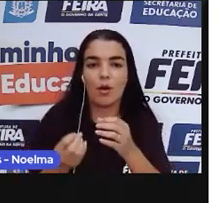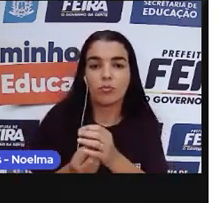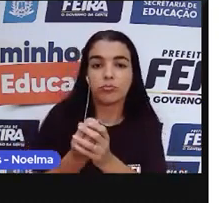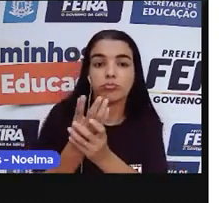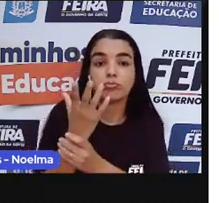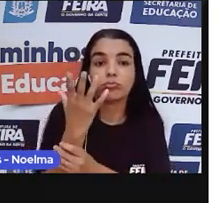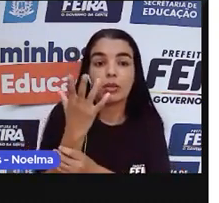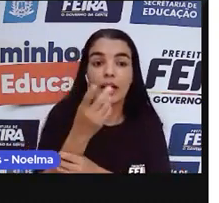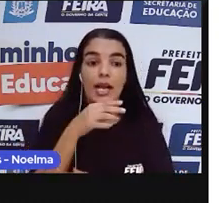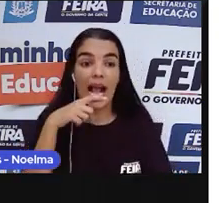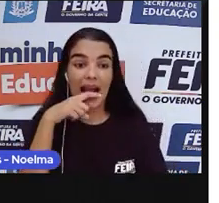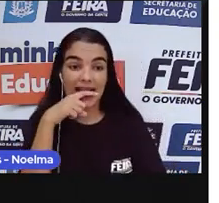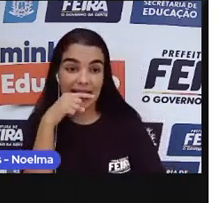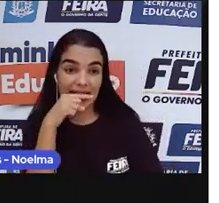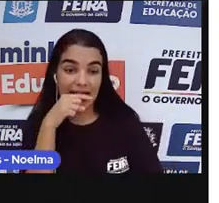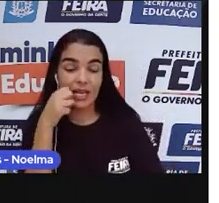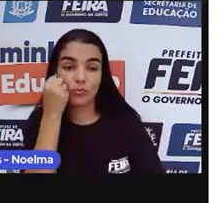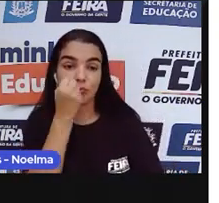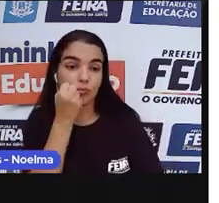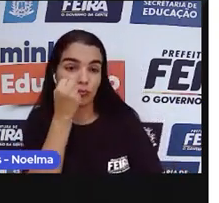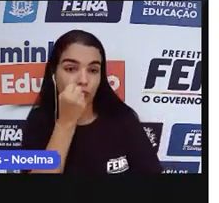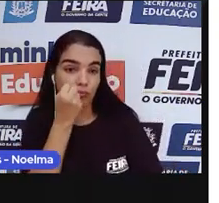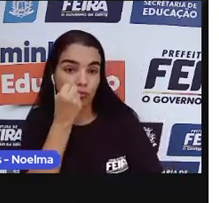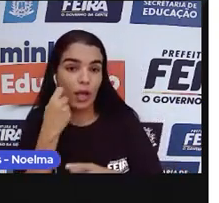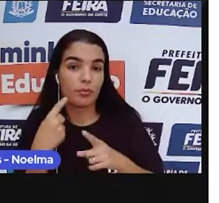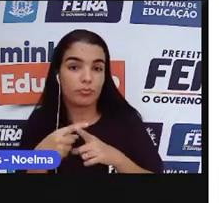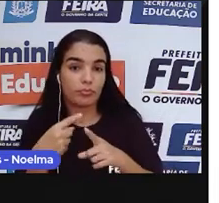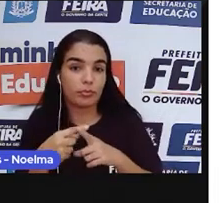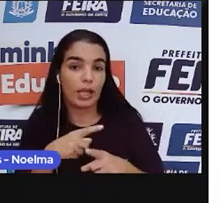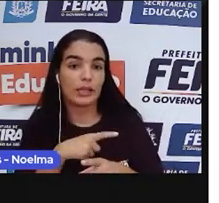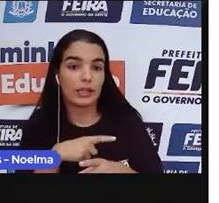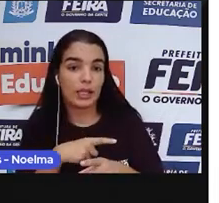desfrutava de admirável estado social.